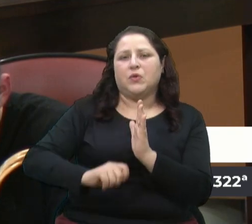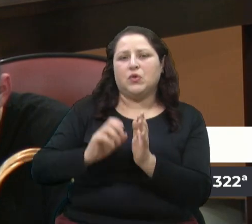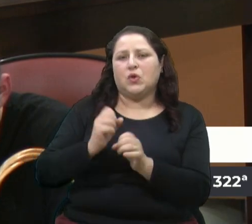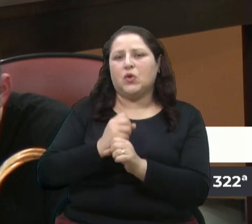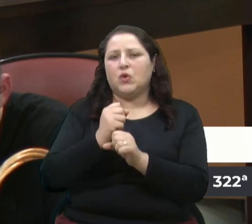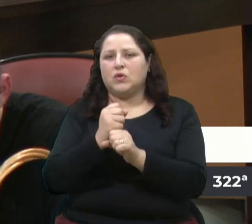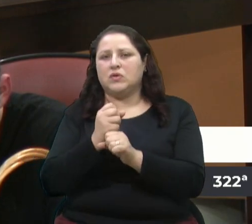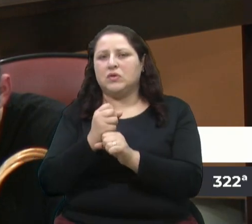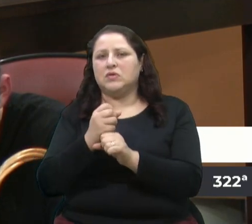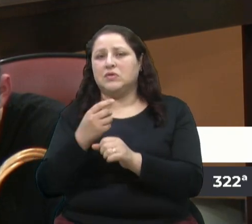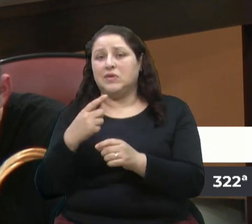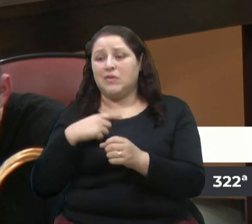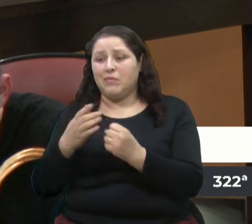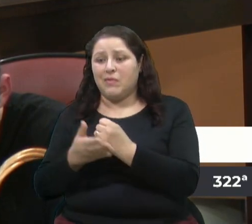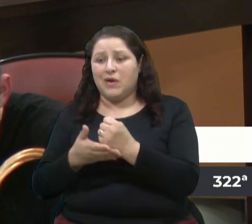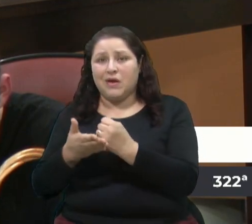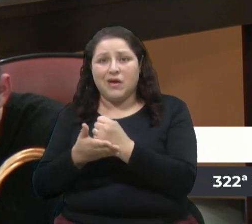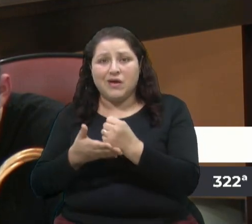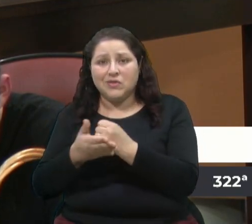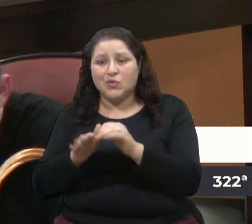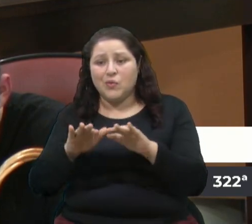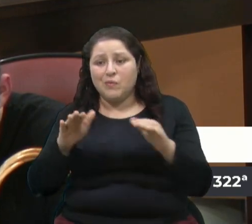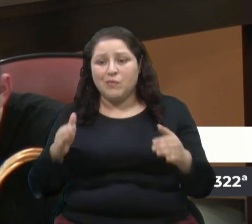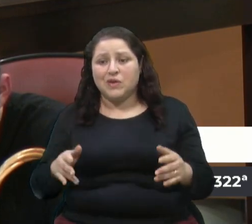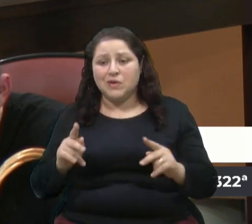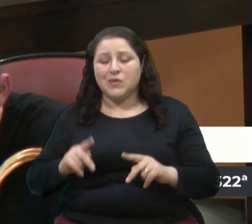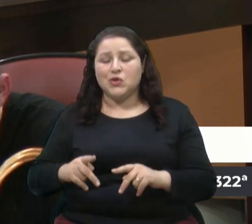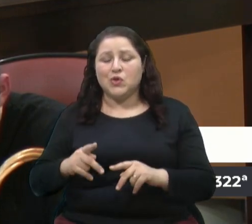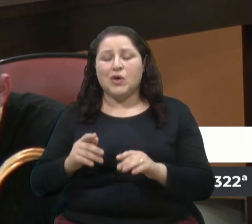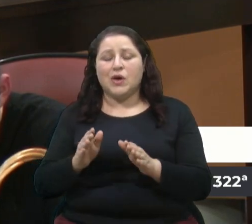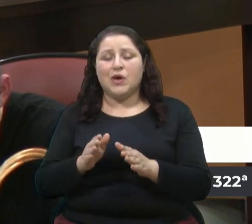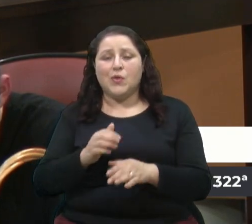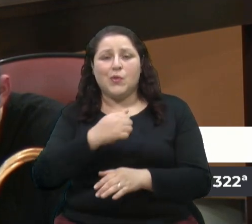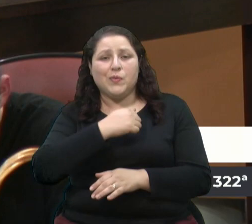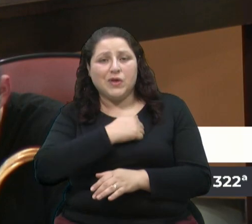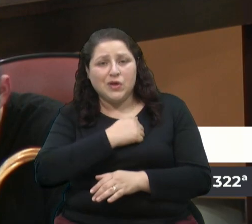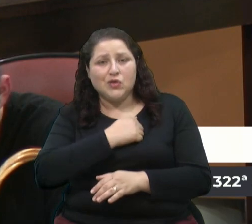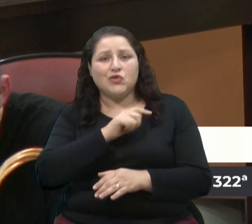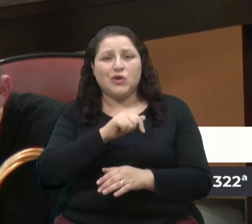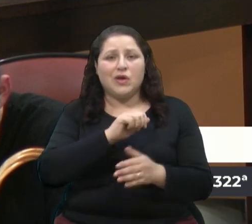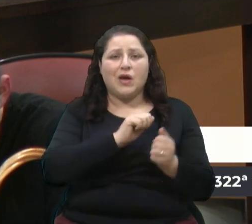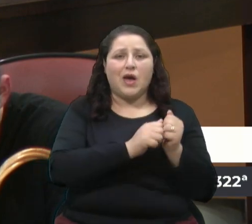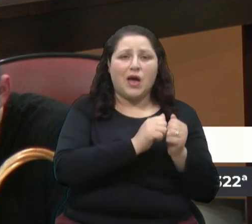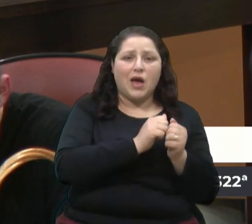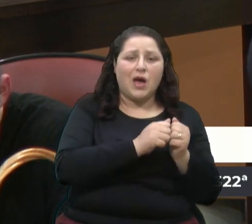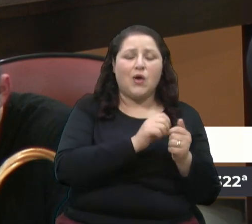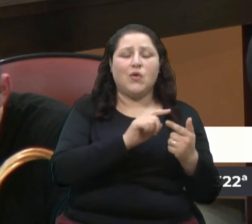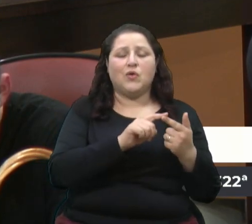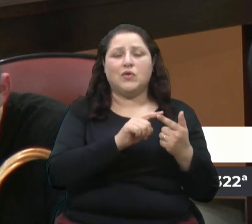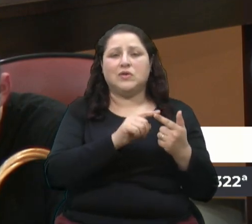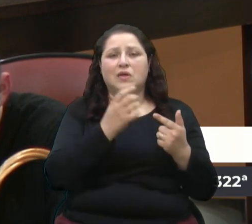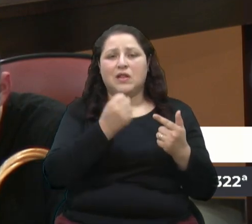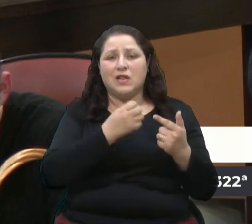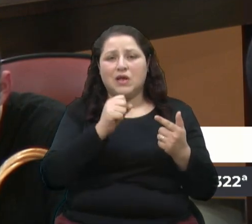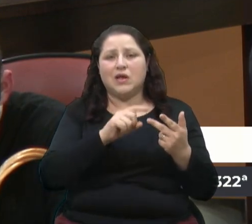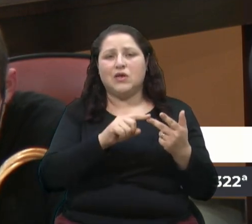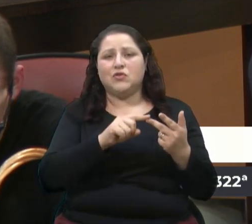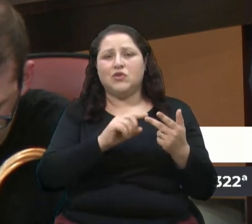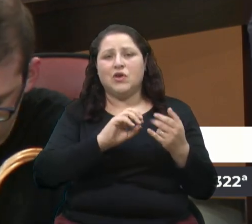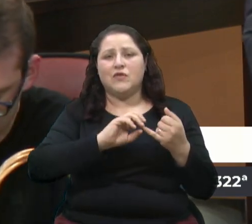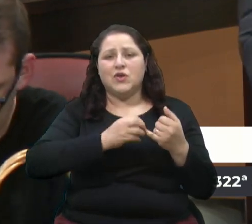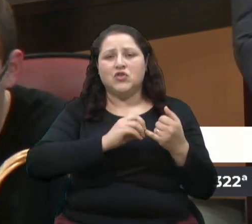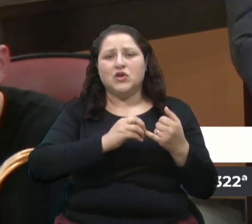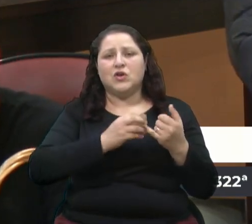no mais básico, na mesa do mais humilde que é arroz, feijão, ovo, leite. Eu não entendo.